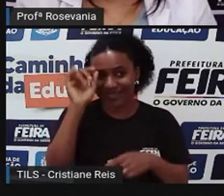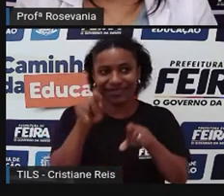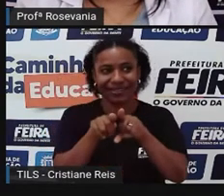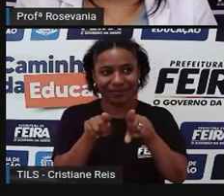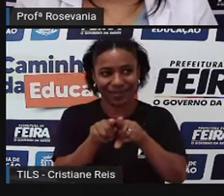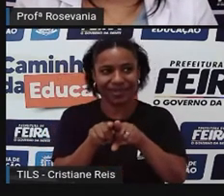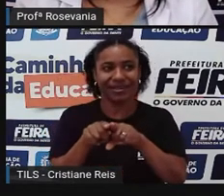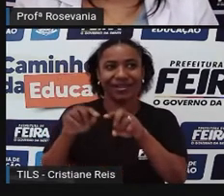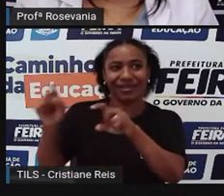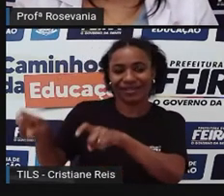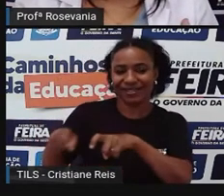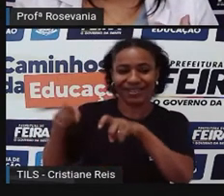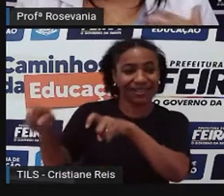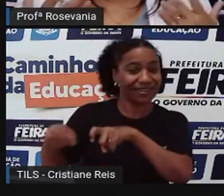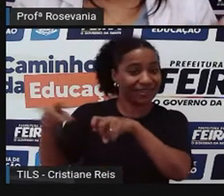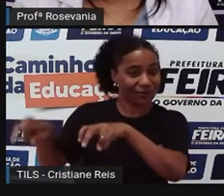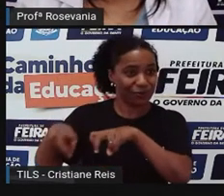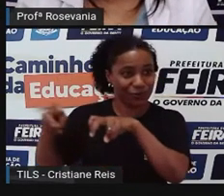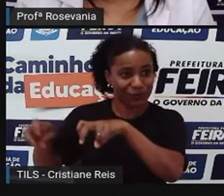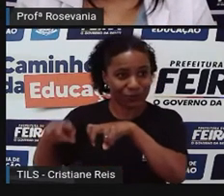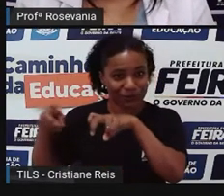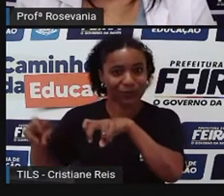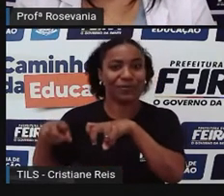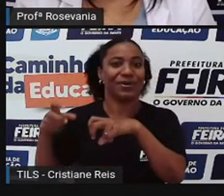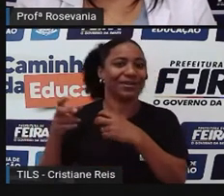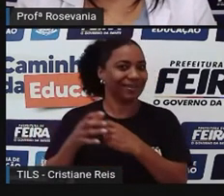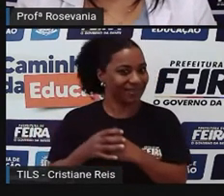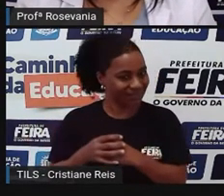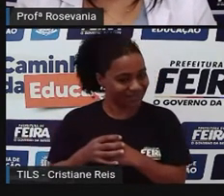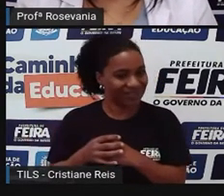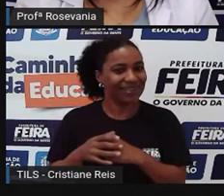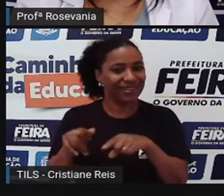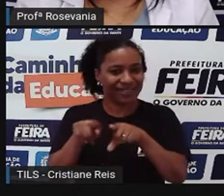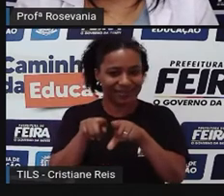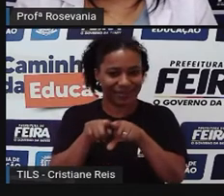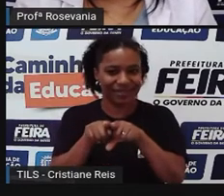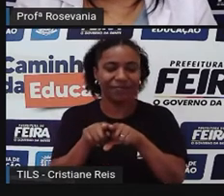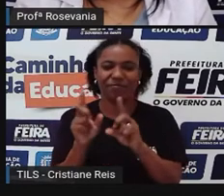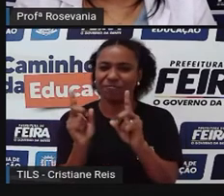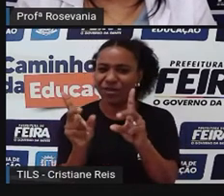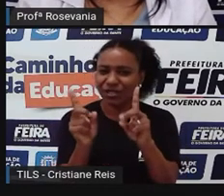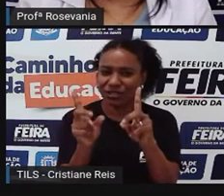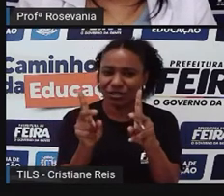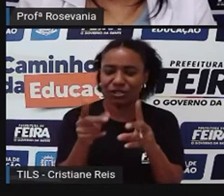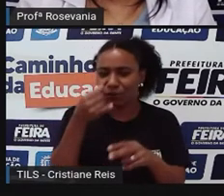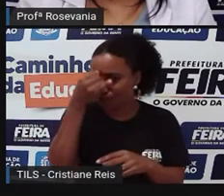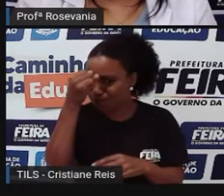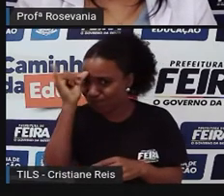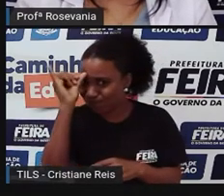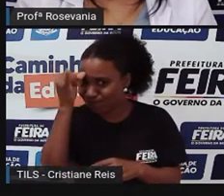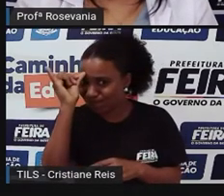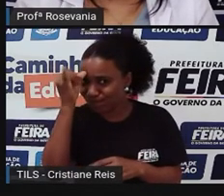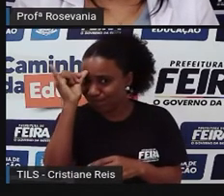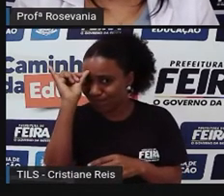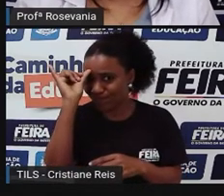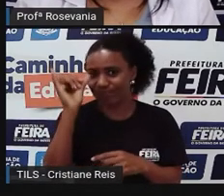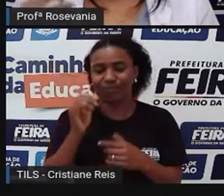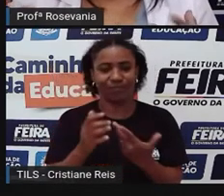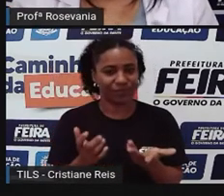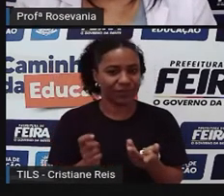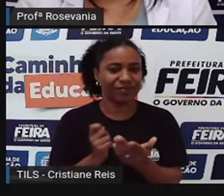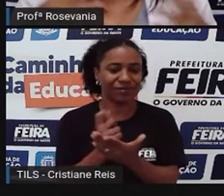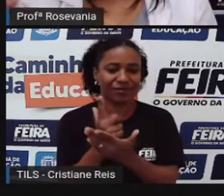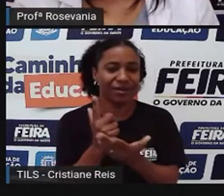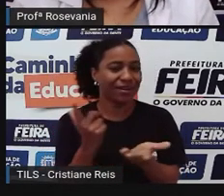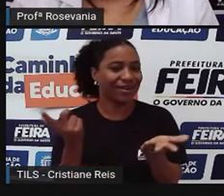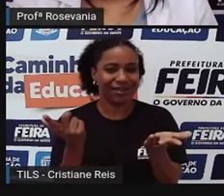agricultura, para falar a verdade, talvez nesse momento fosse até mais forte a venda de gados, de cabras, né,